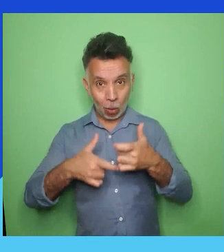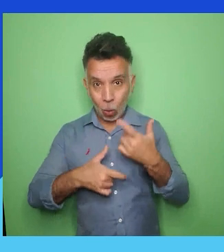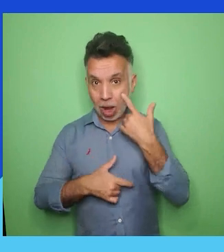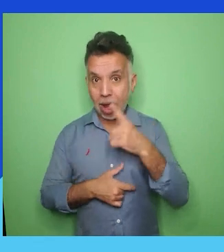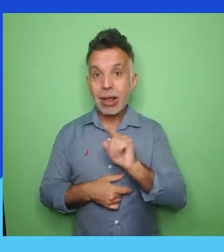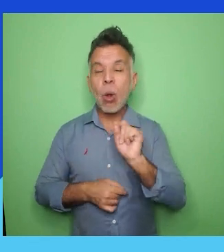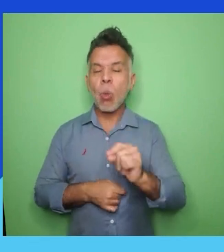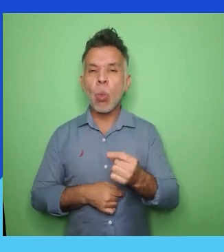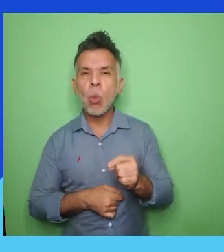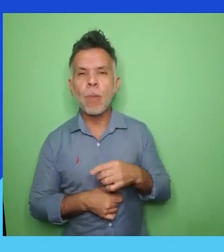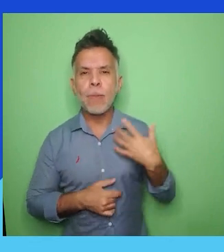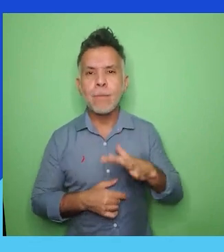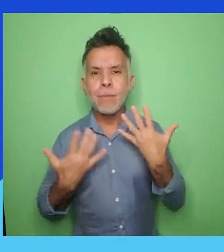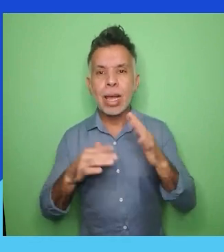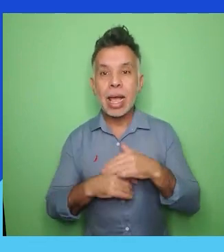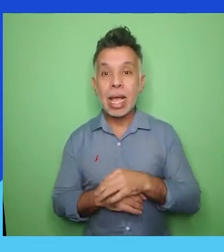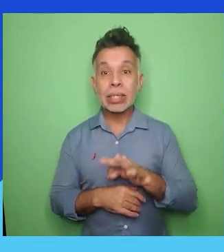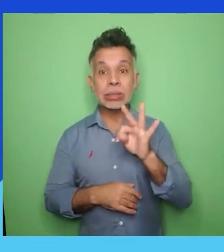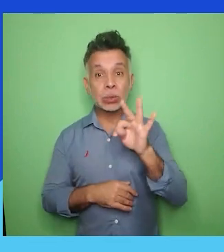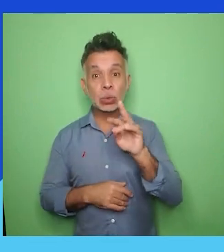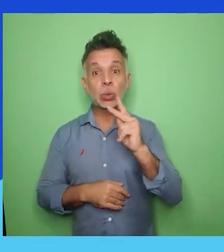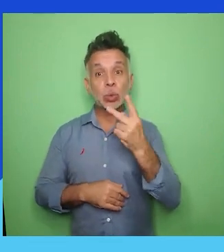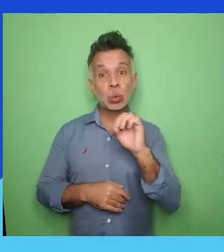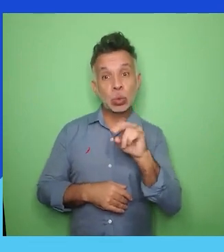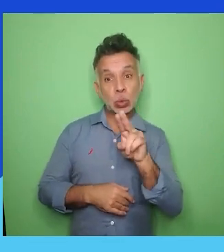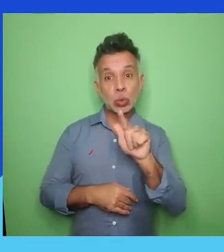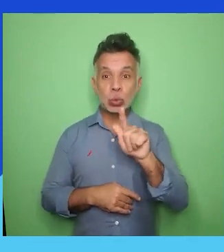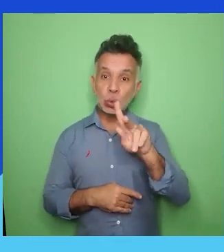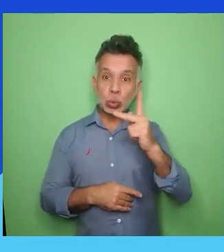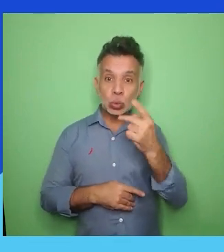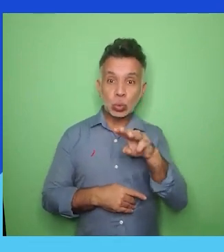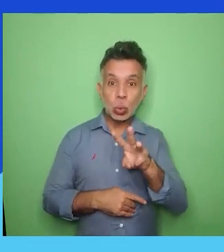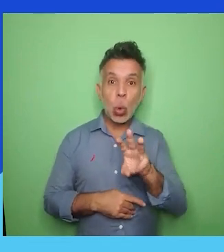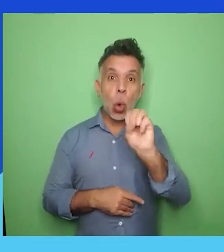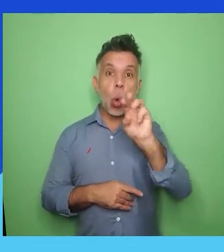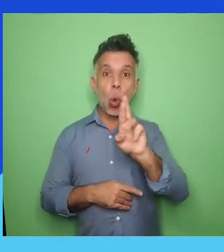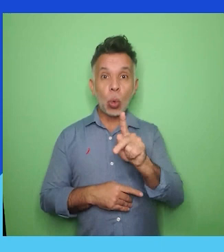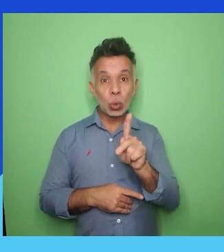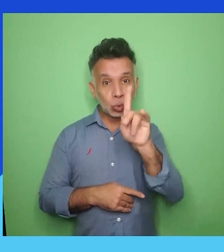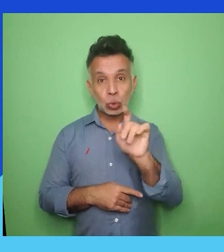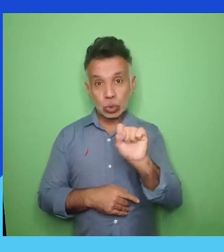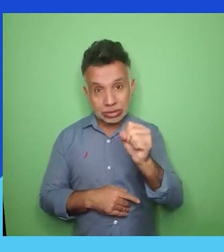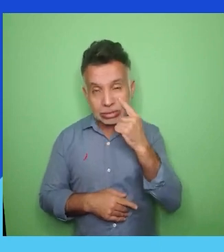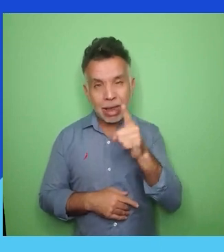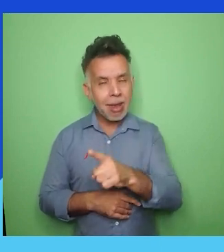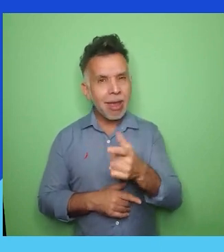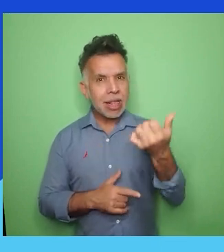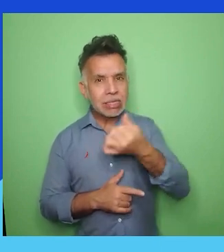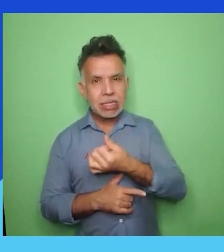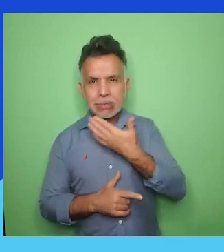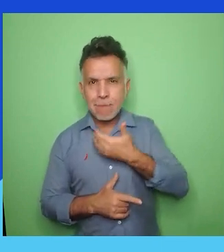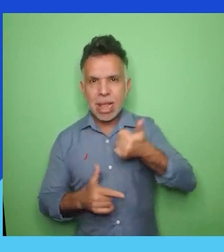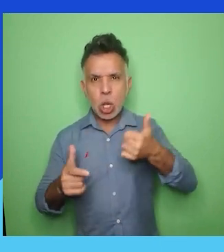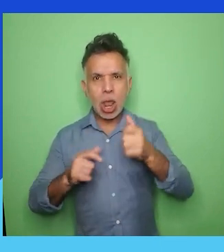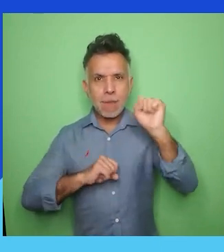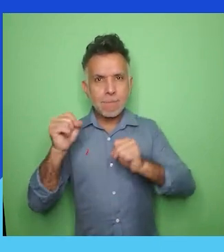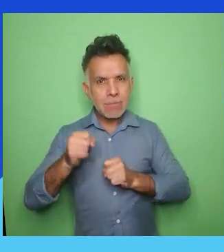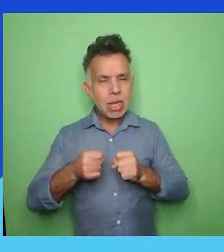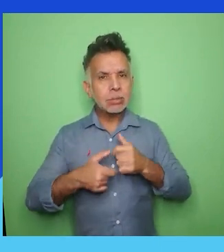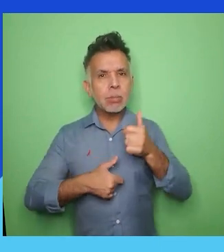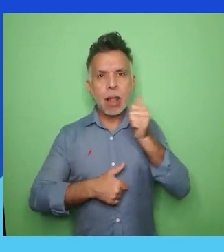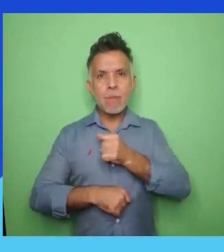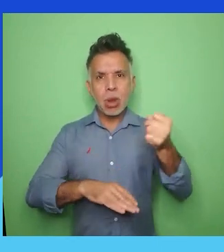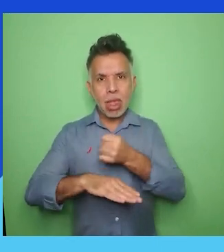sexta melhor empresa para a mulher trabalhar, categoria médio porte. E o quinto lugar, top 5, vai